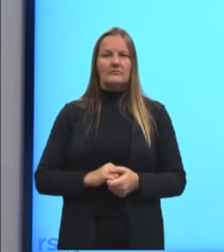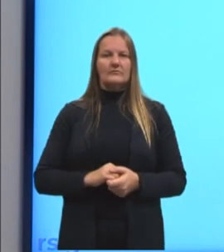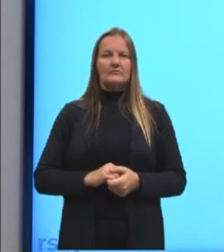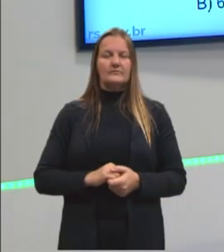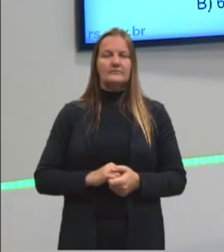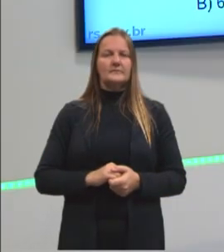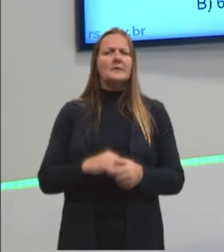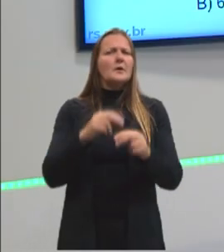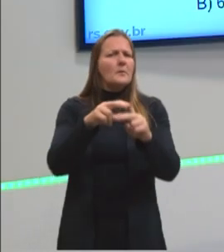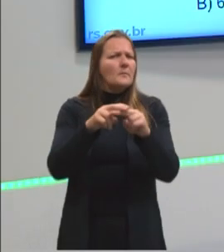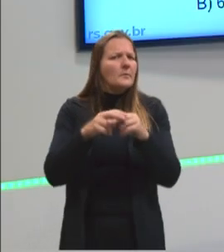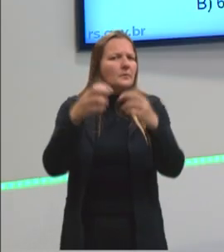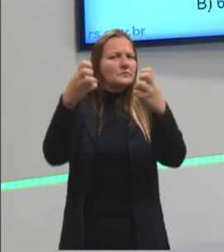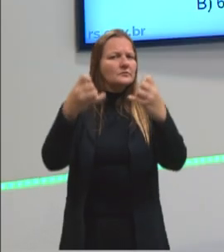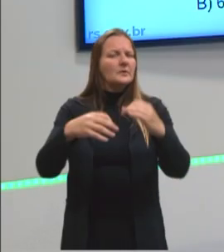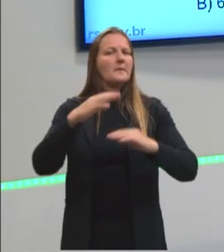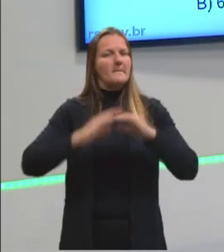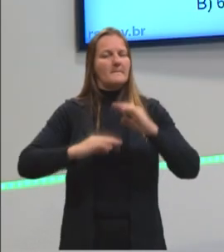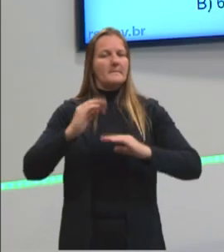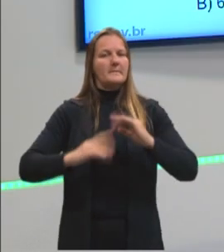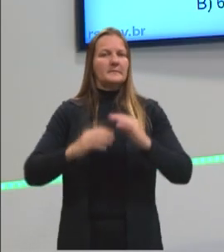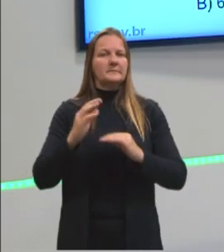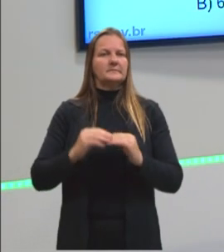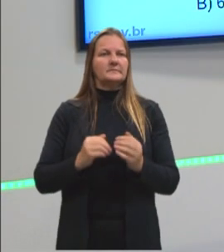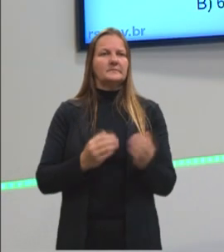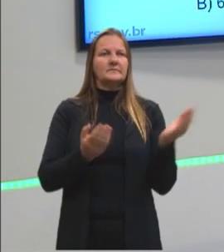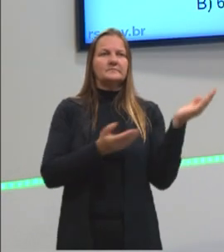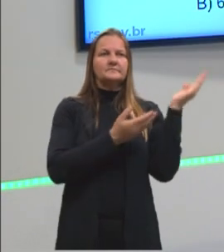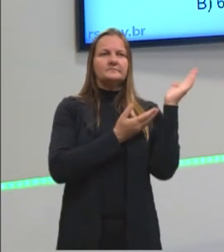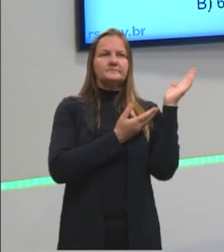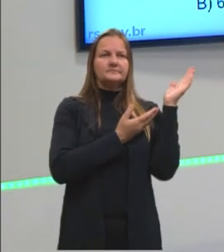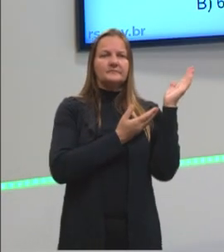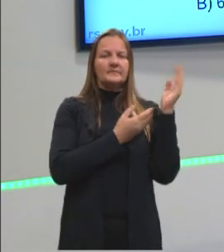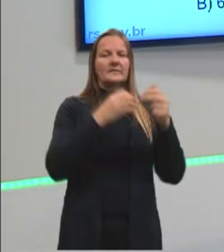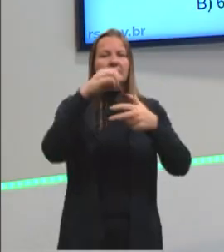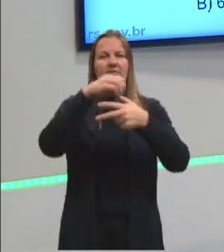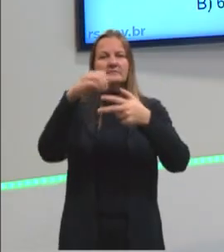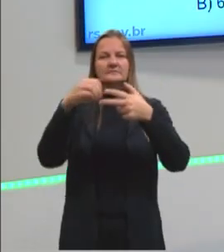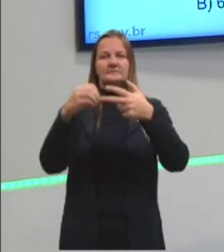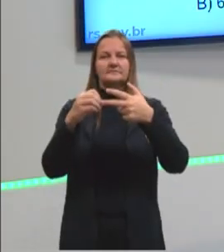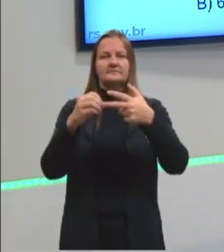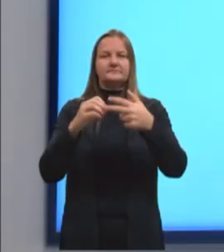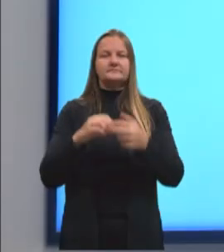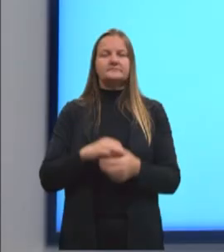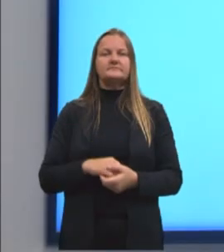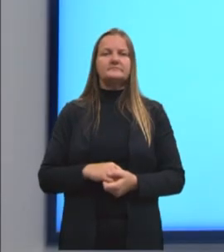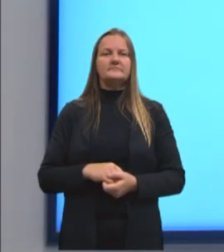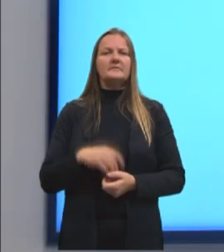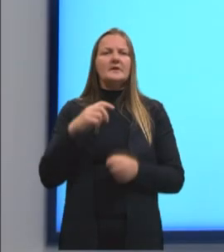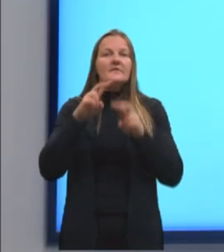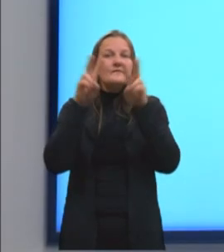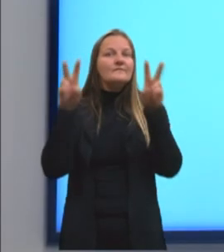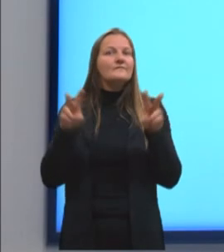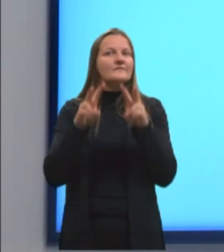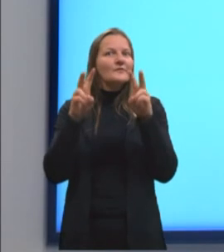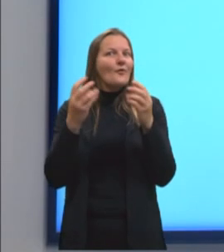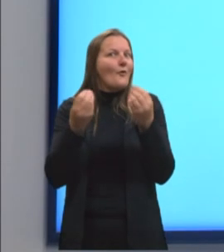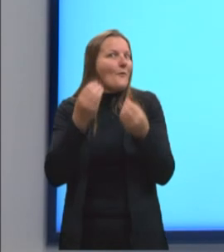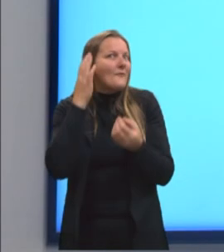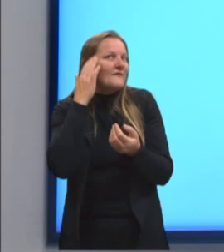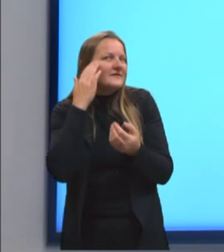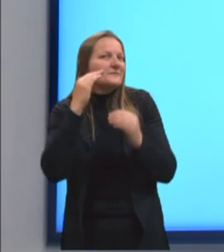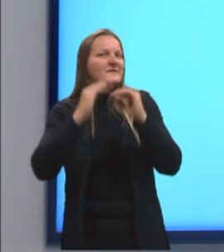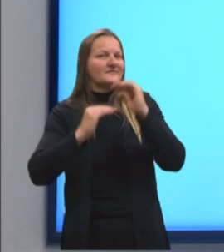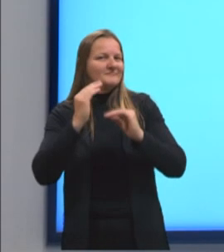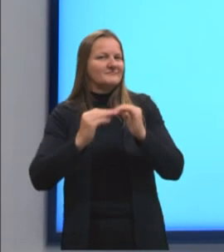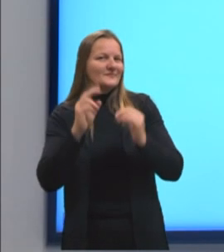Então, para isso, para a gente praticar bem essa questão, eu trouxe a questão aqui do Enem para a gente dar uma visualizada, de fato, nas